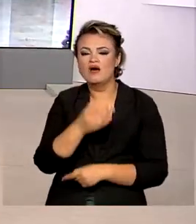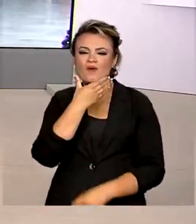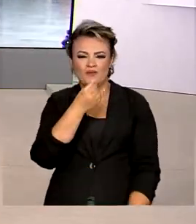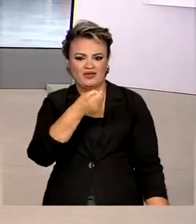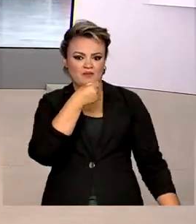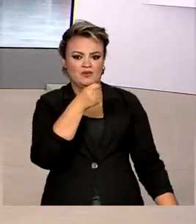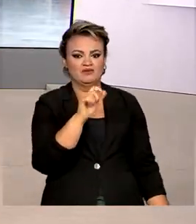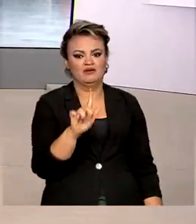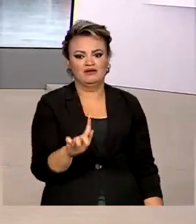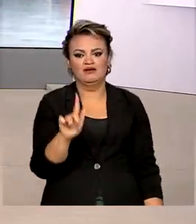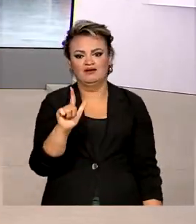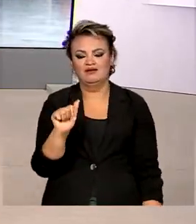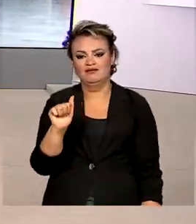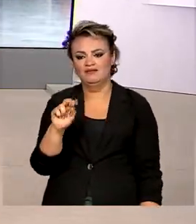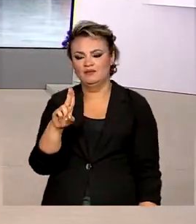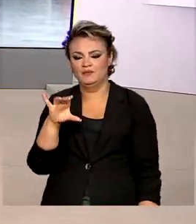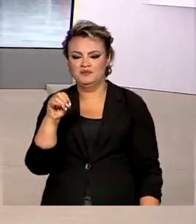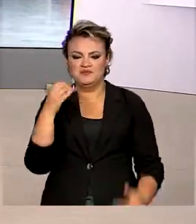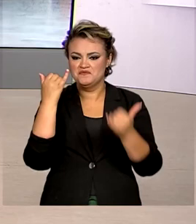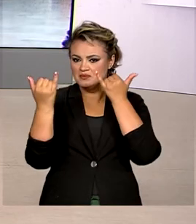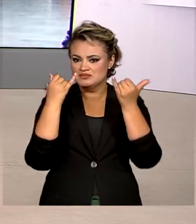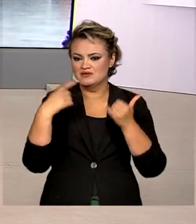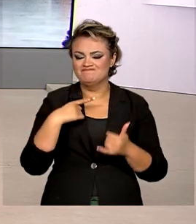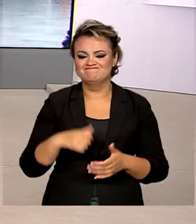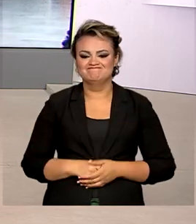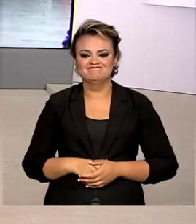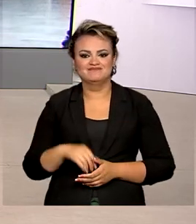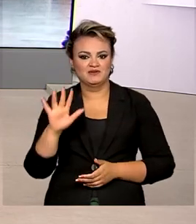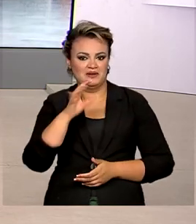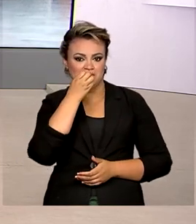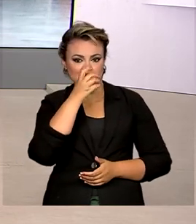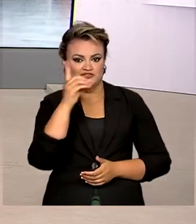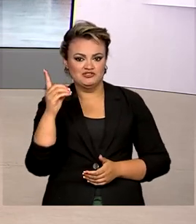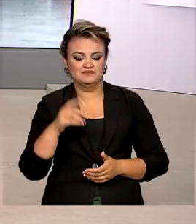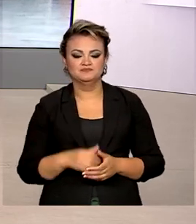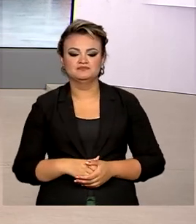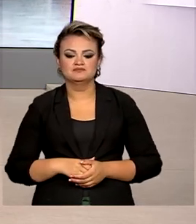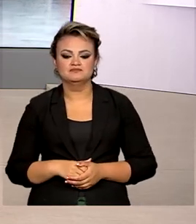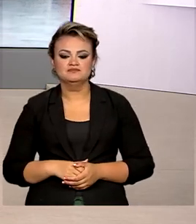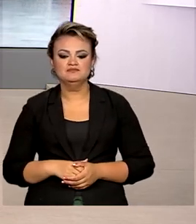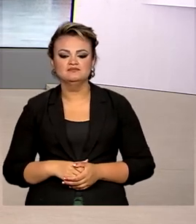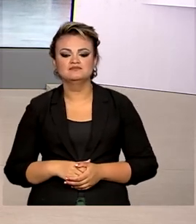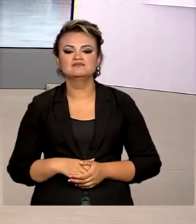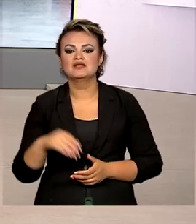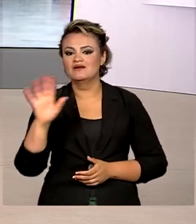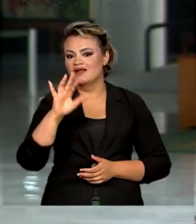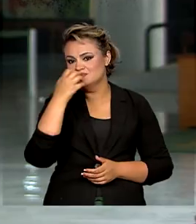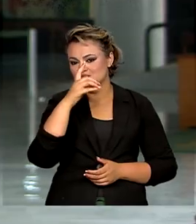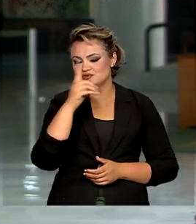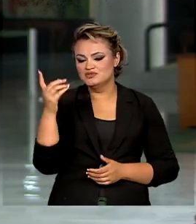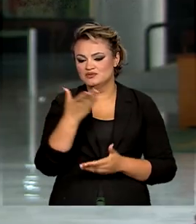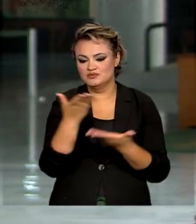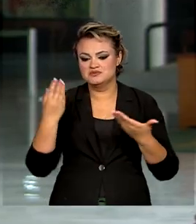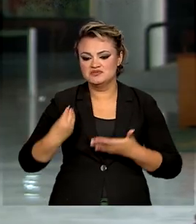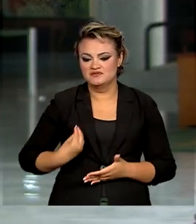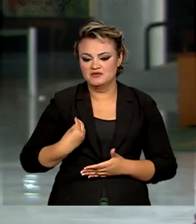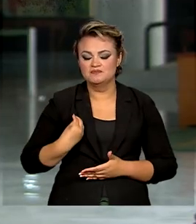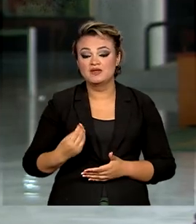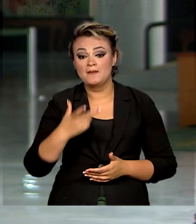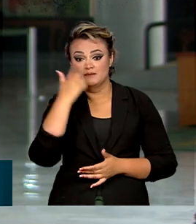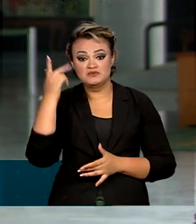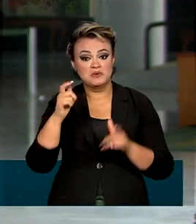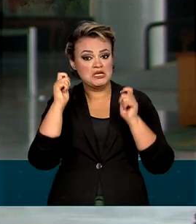repórter Glauco de Queiroz, que tem mais informações para a gente. Bom dia, Glauco. Olá, Mara. Bom dia para você, bom dia a todos. Os